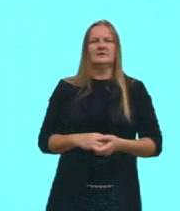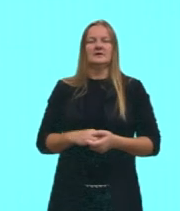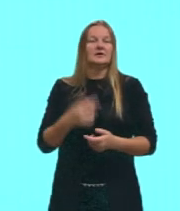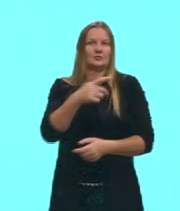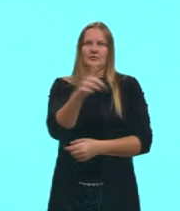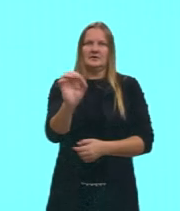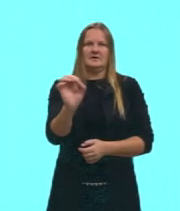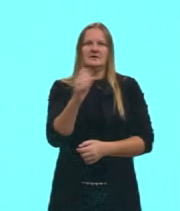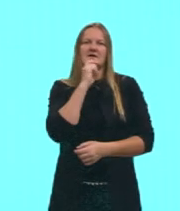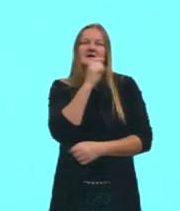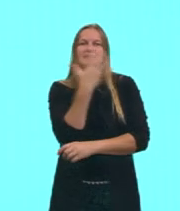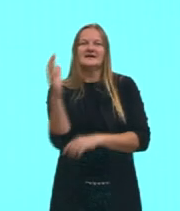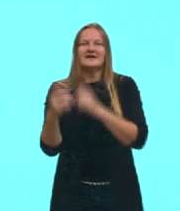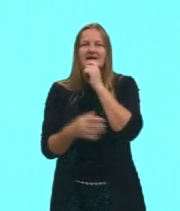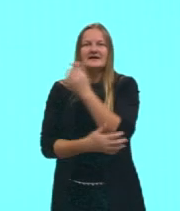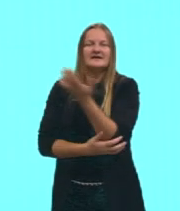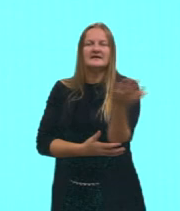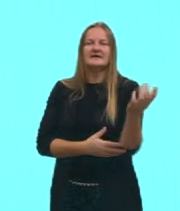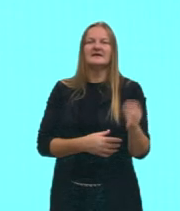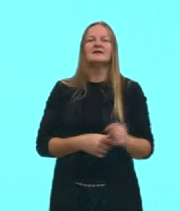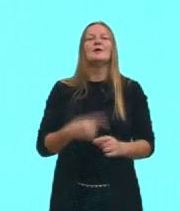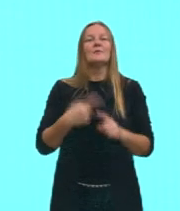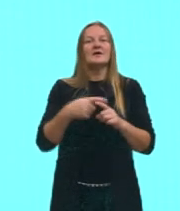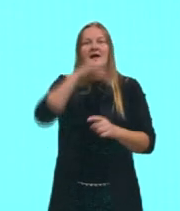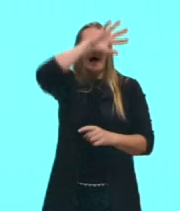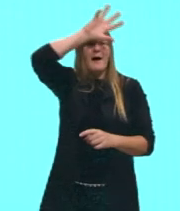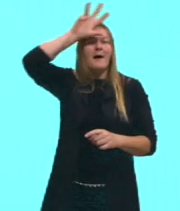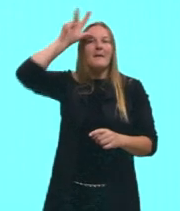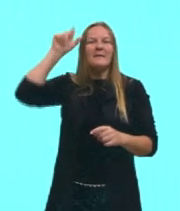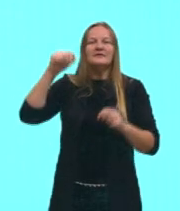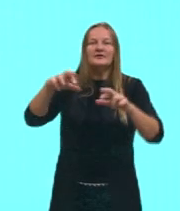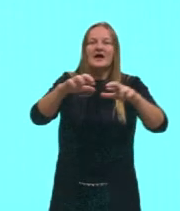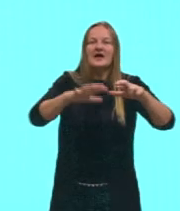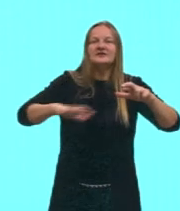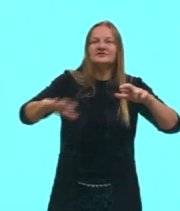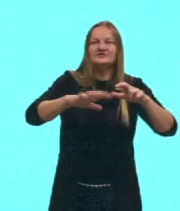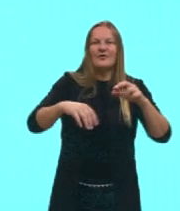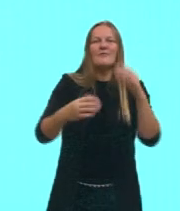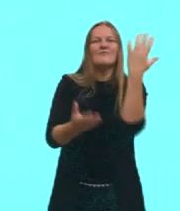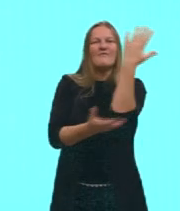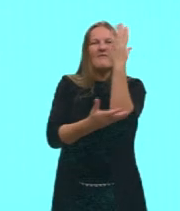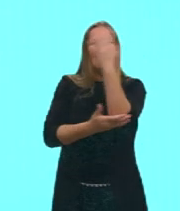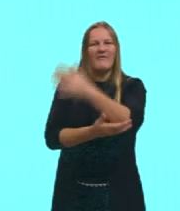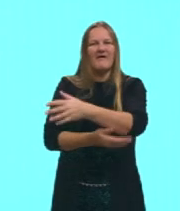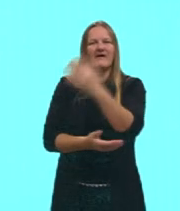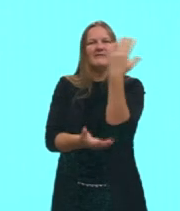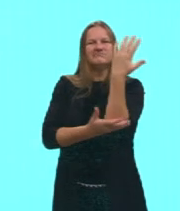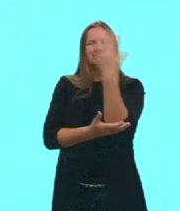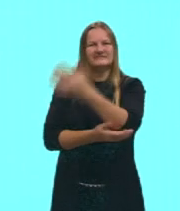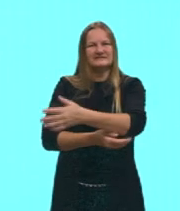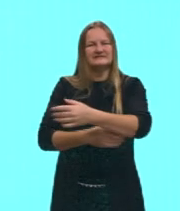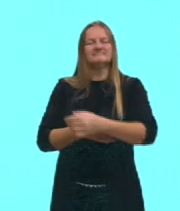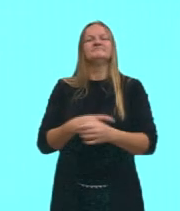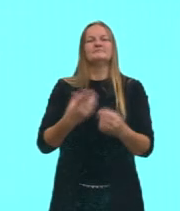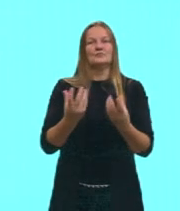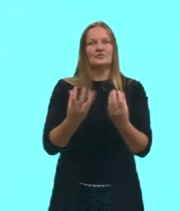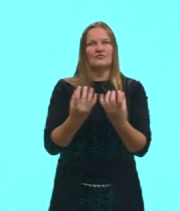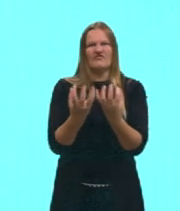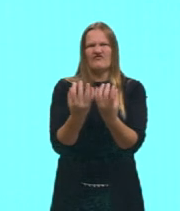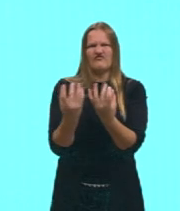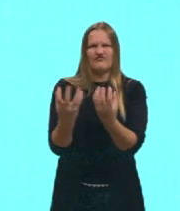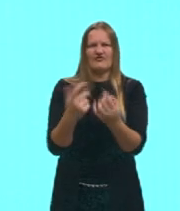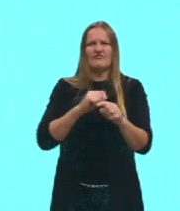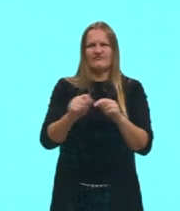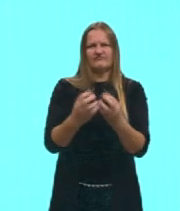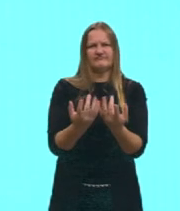né, e a gente sabe que essa região aí da Amazônia, é, aonde está situado Porto Velho aí, é uma região que está sendo bem